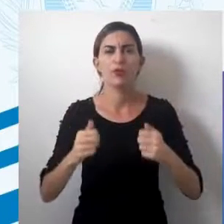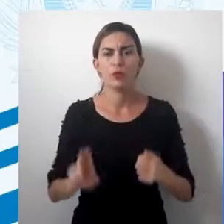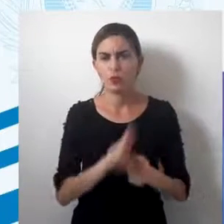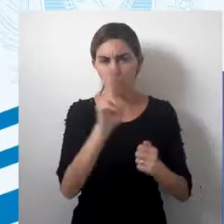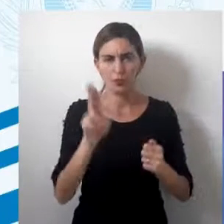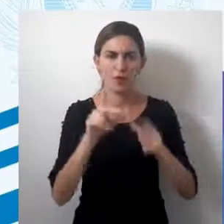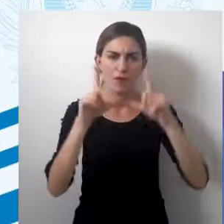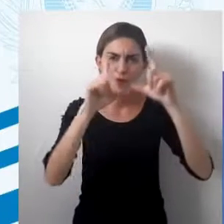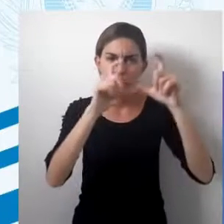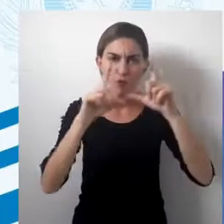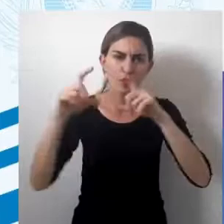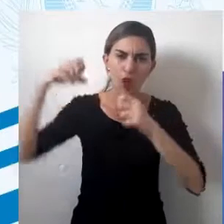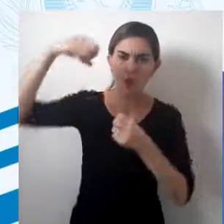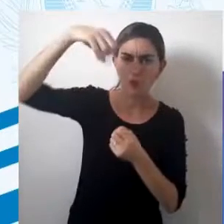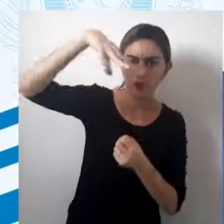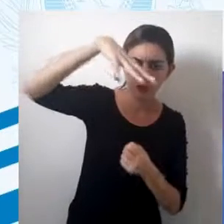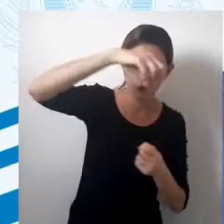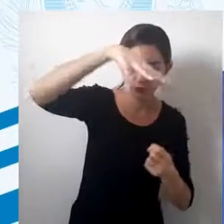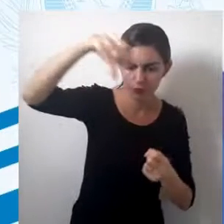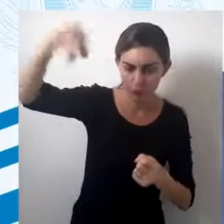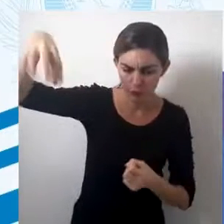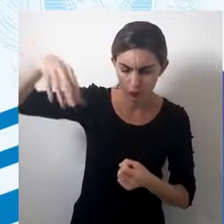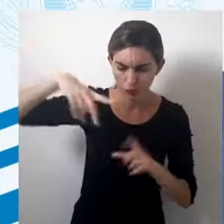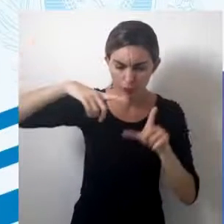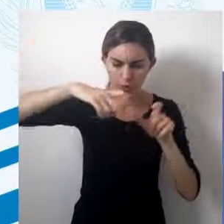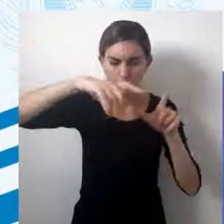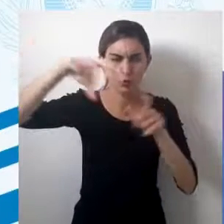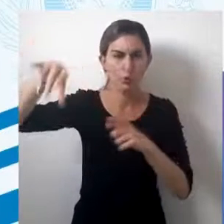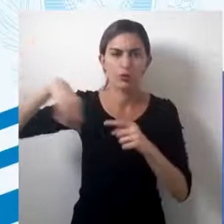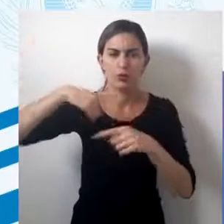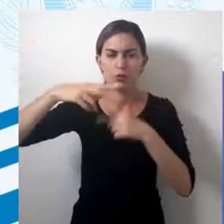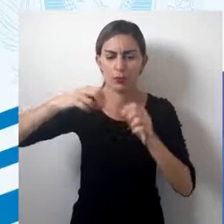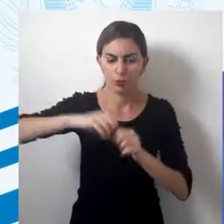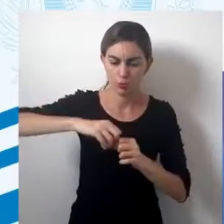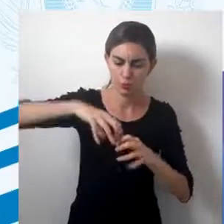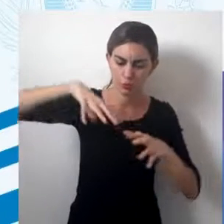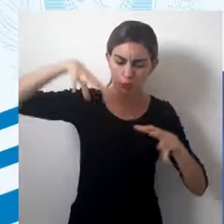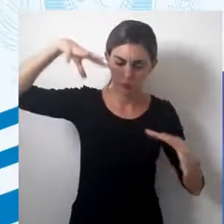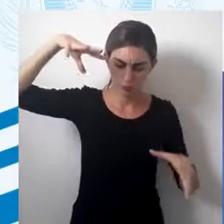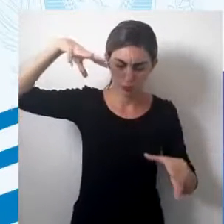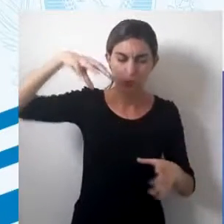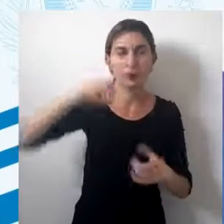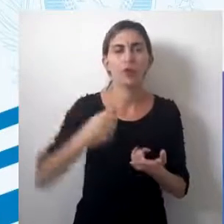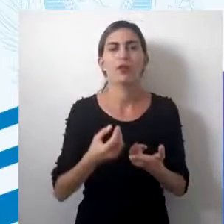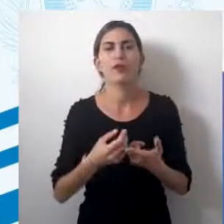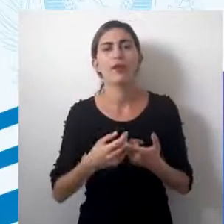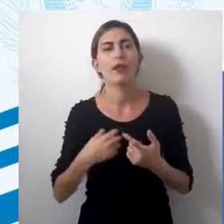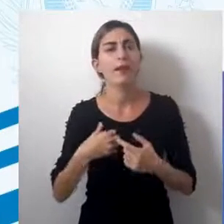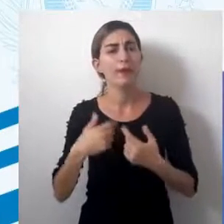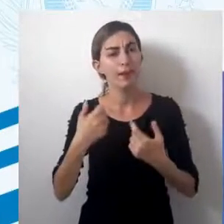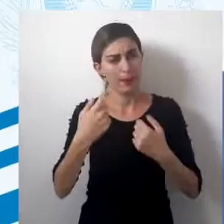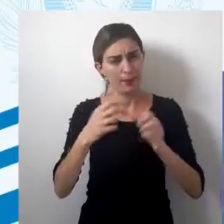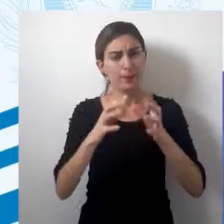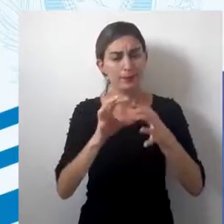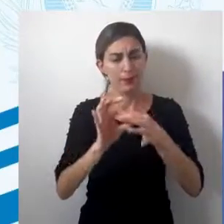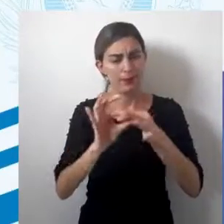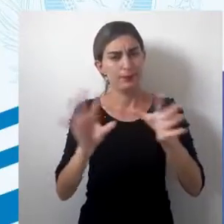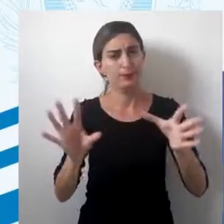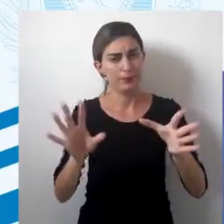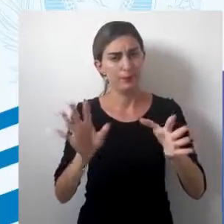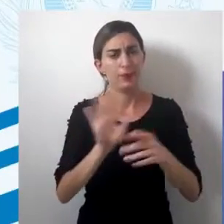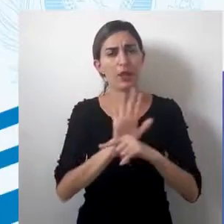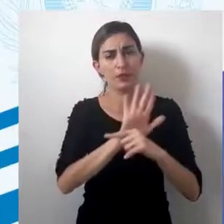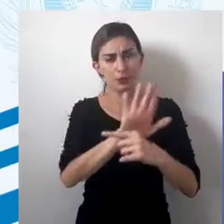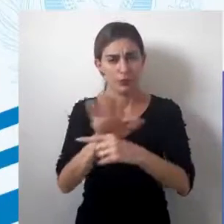como fotografias aéreas e depois o desenvolvimento de imagens, imagiamento com os sensores remotos, isso daí permite